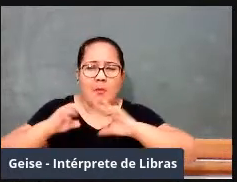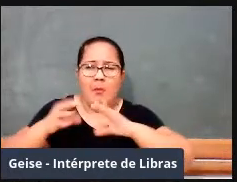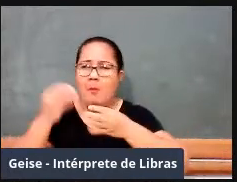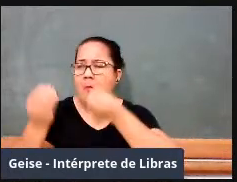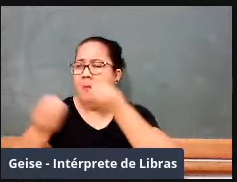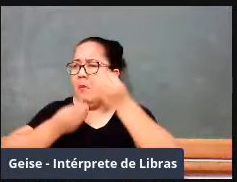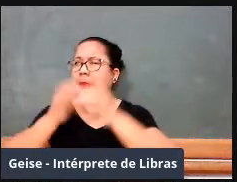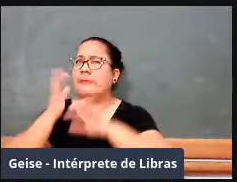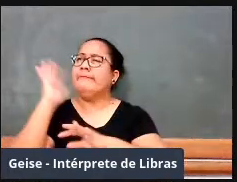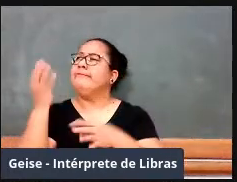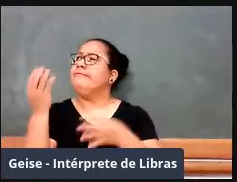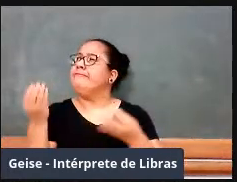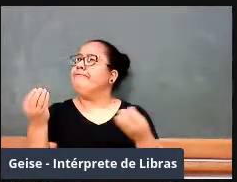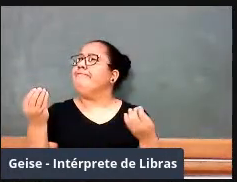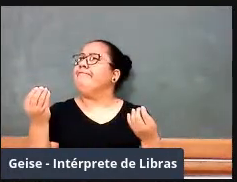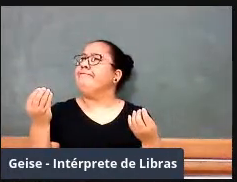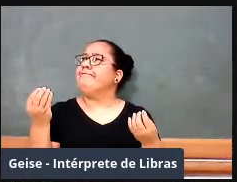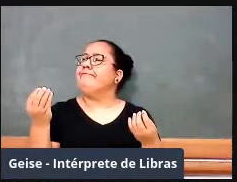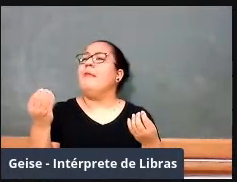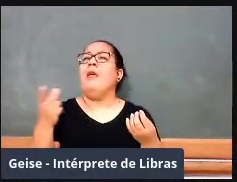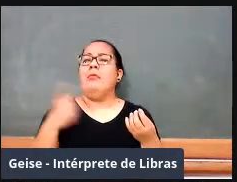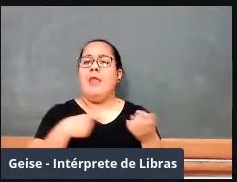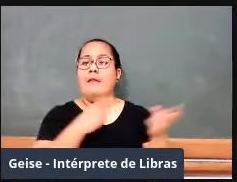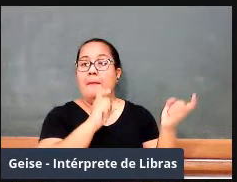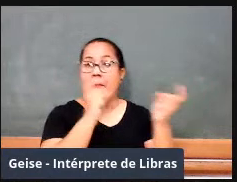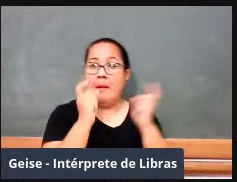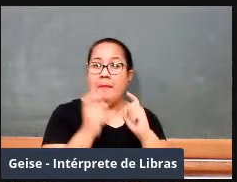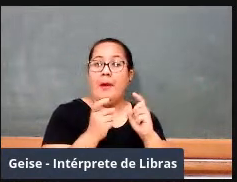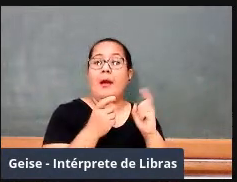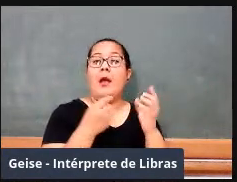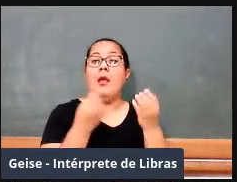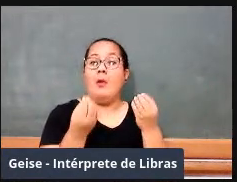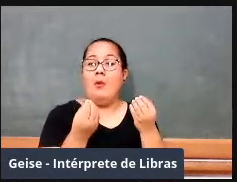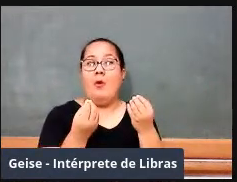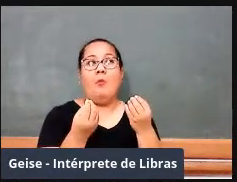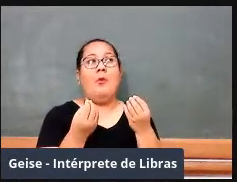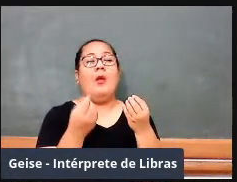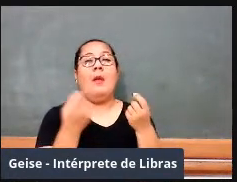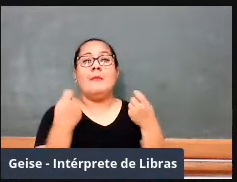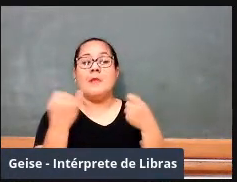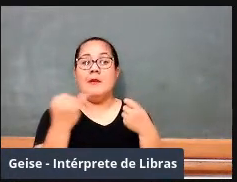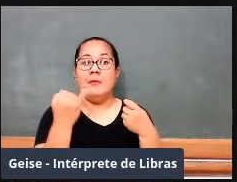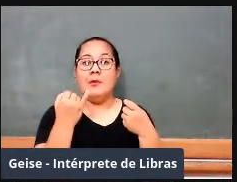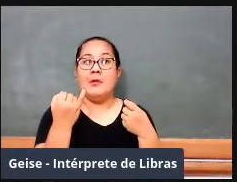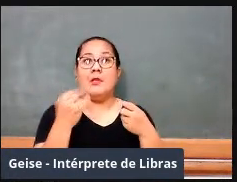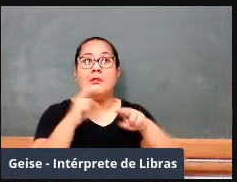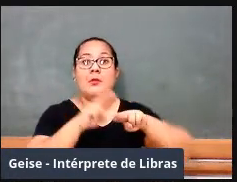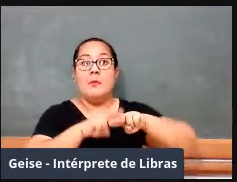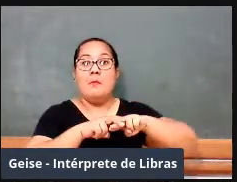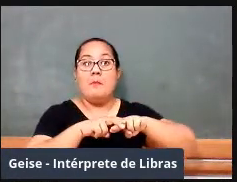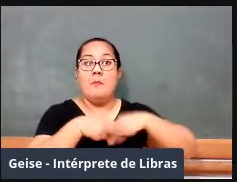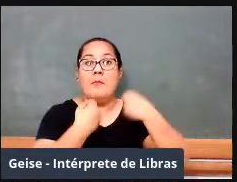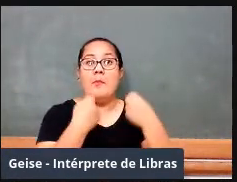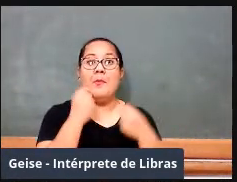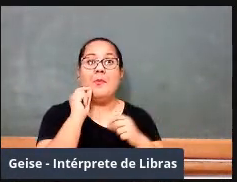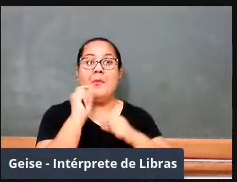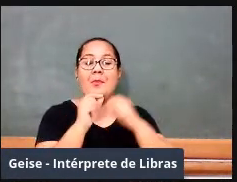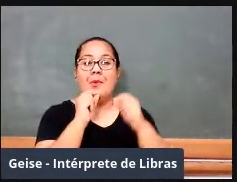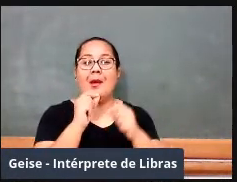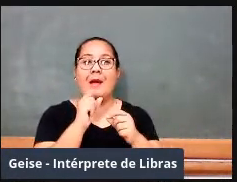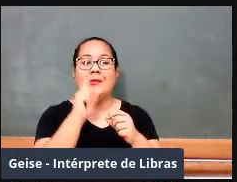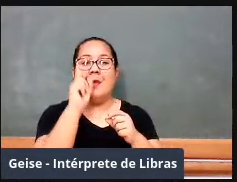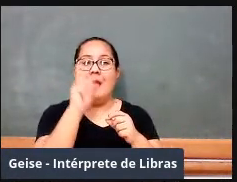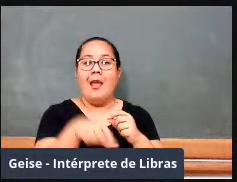fazer isso? Bom, muitas propostas, uma delas é que isso iria se viabilizar com a entrada em